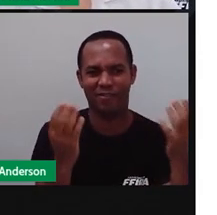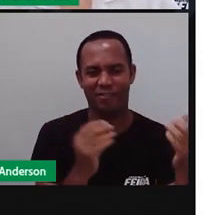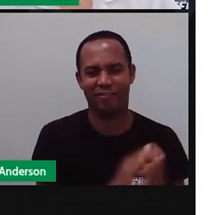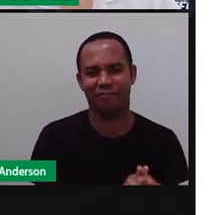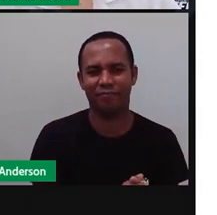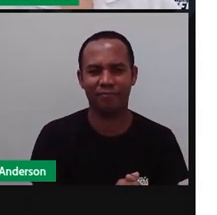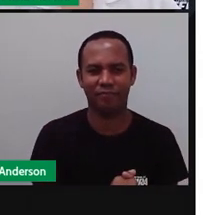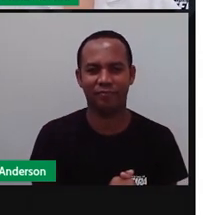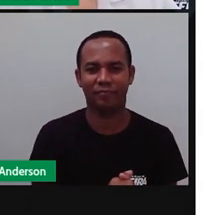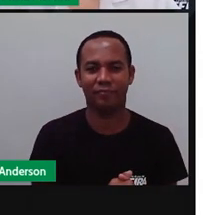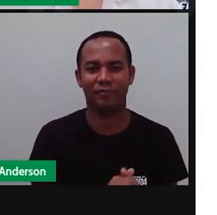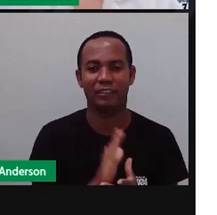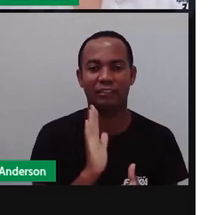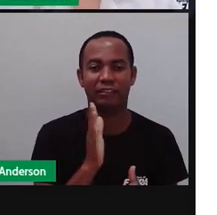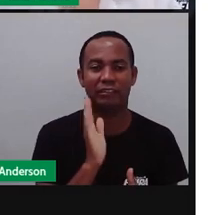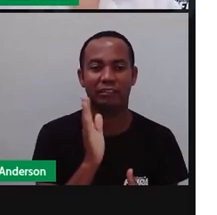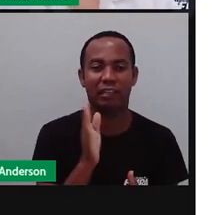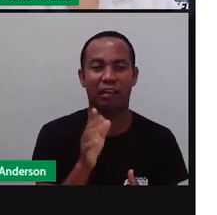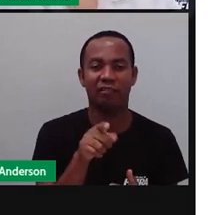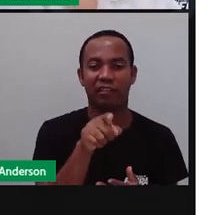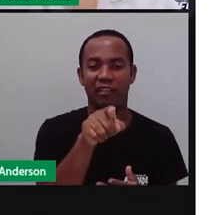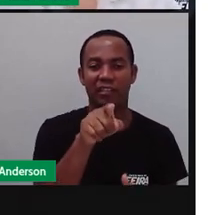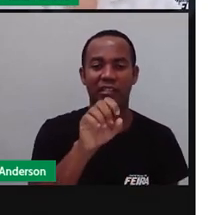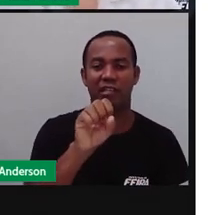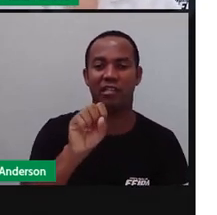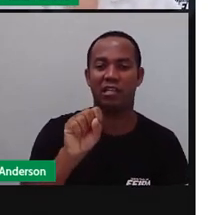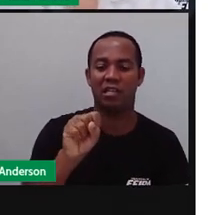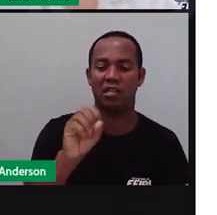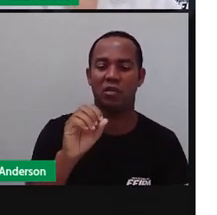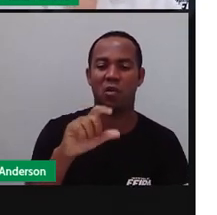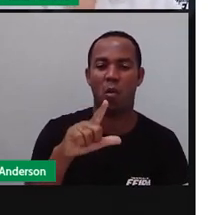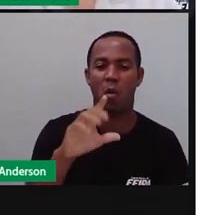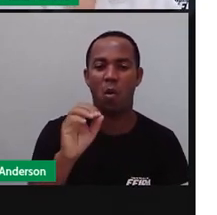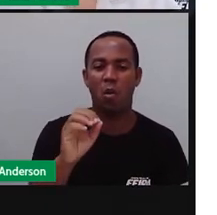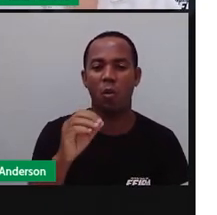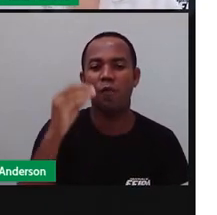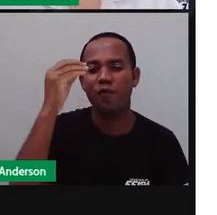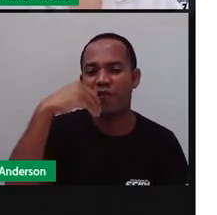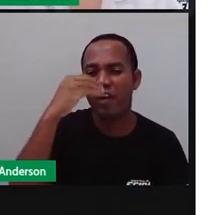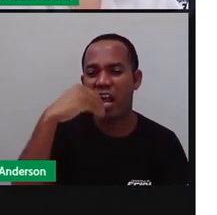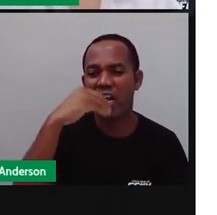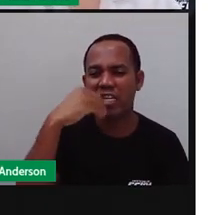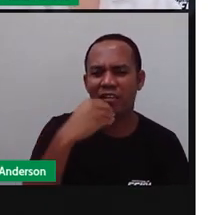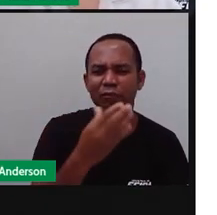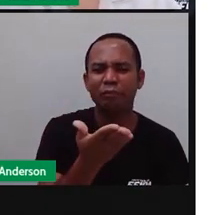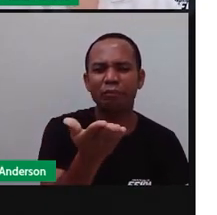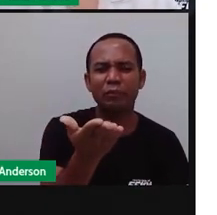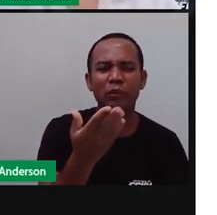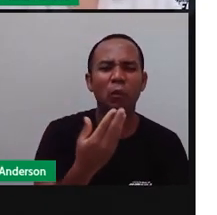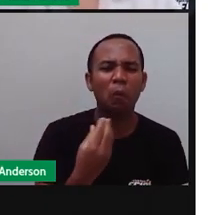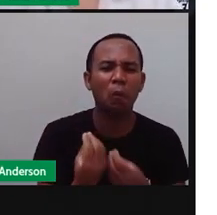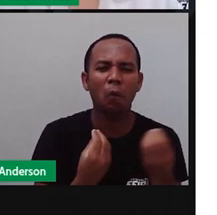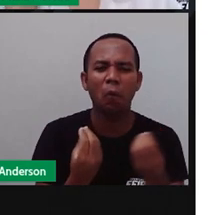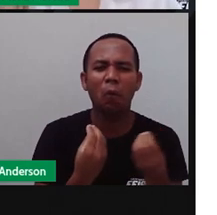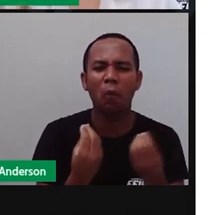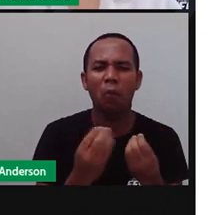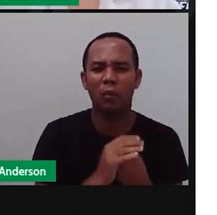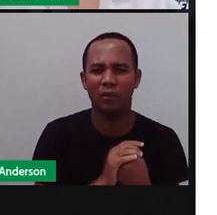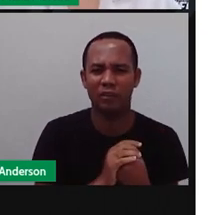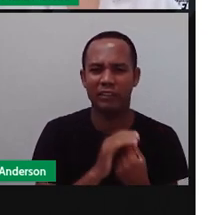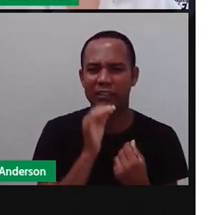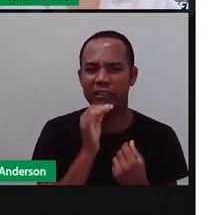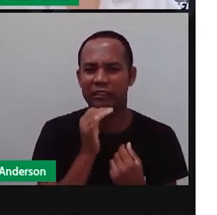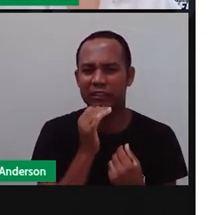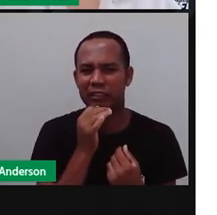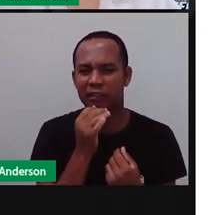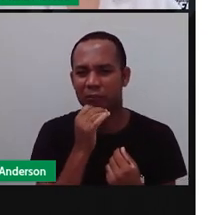Vamos lá. Já, né, os solos pobres em nutrientes necessitam de adaptação para o cultivo. O que seria essa